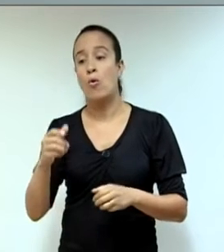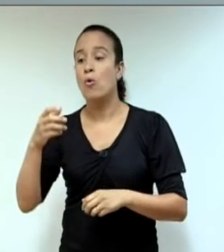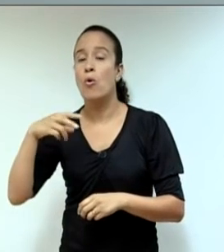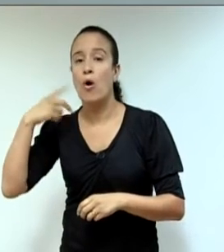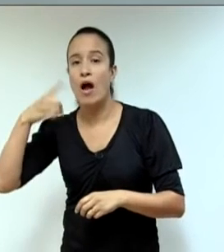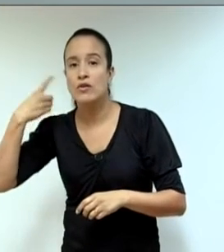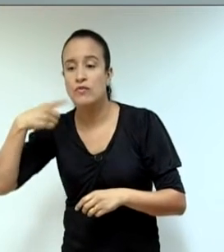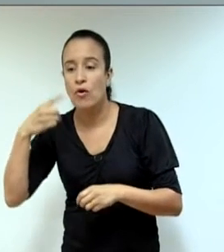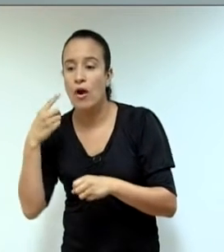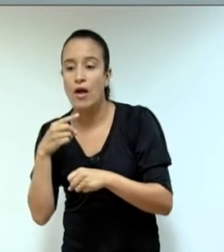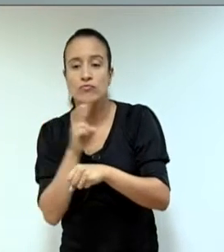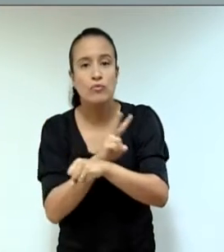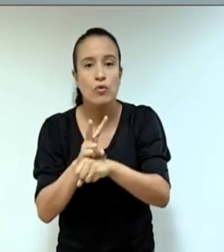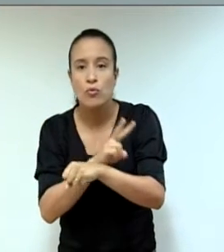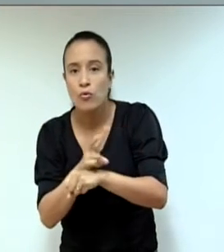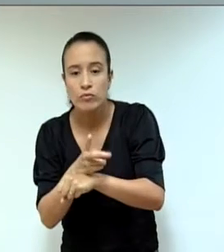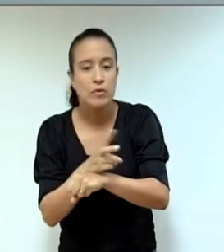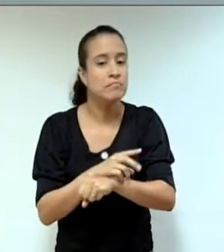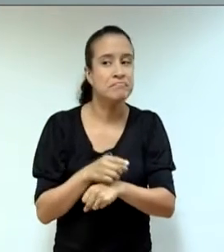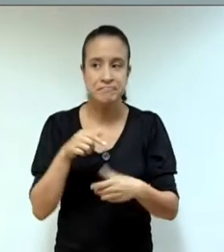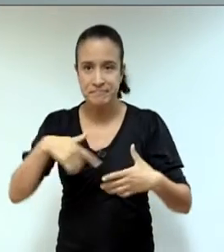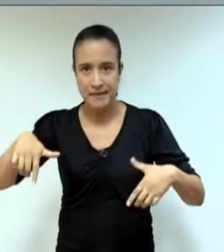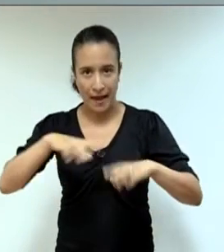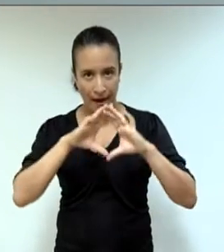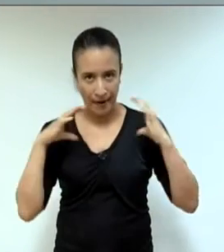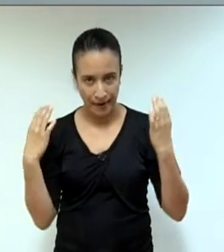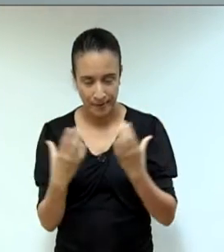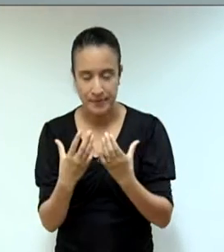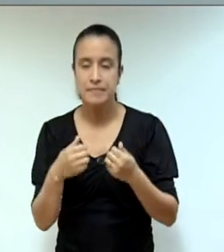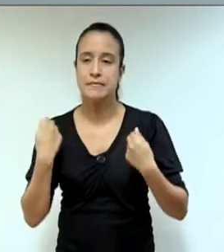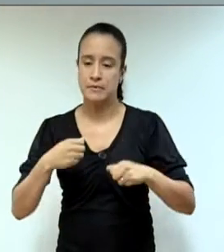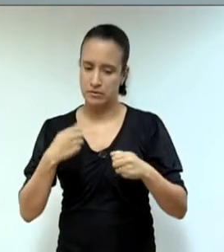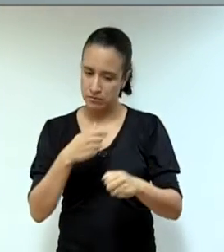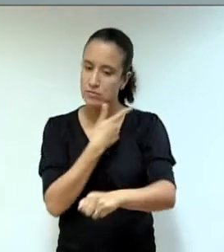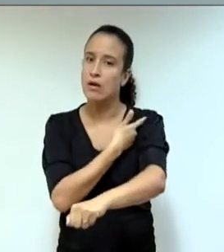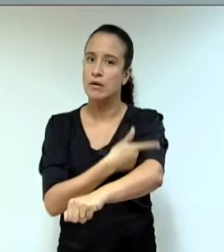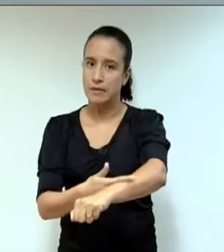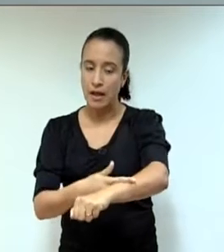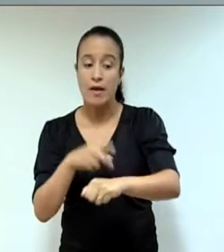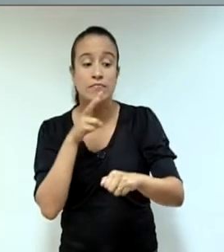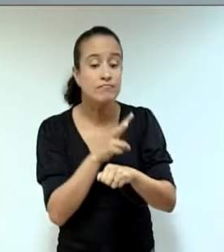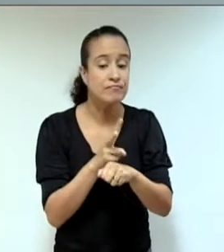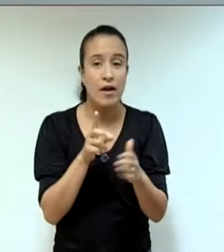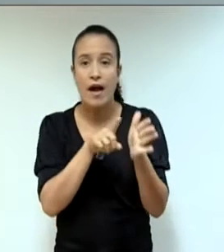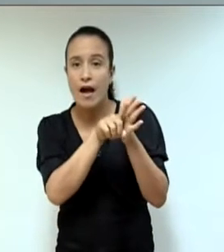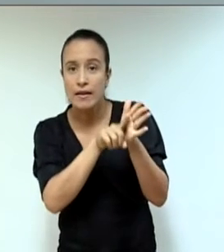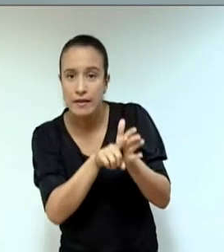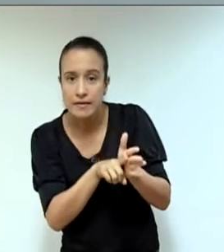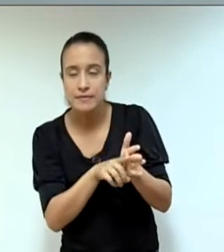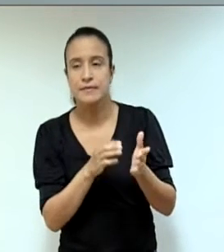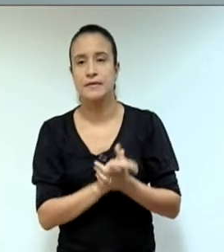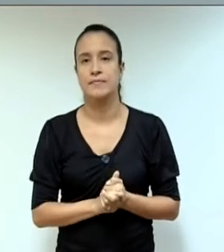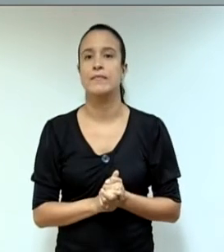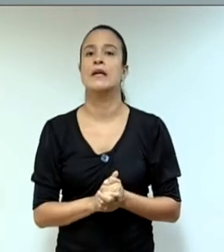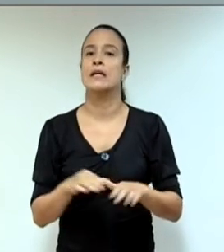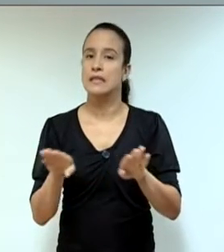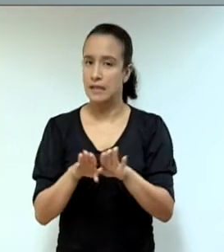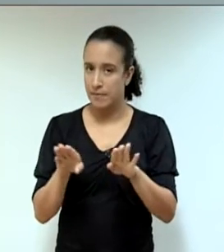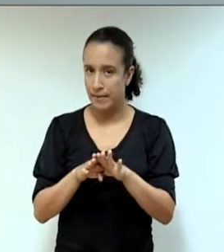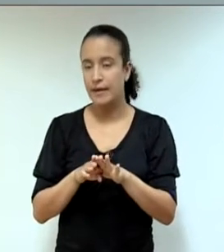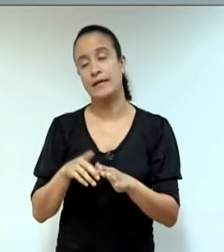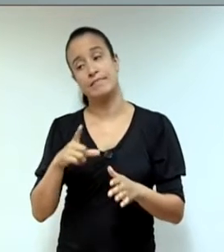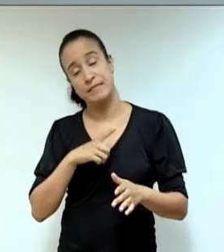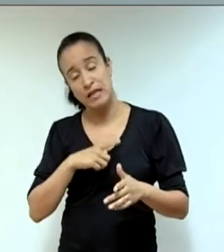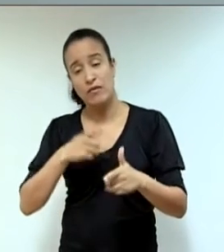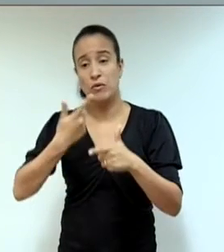dos principais departamentos da administração pública e deve ser respeitado. Além de extinguirmos praticamente a Procuradoria Municipal, teve uns problemas com